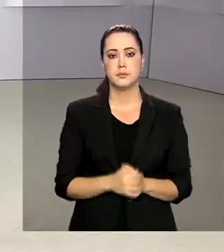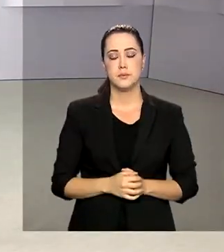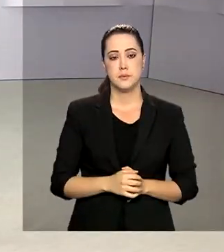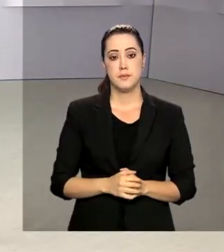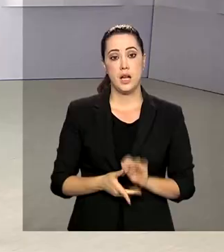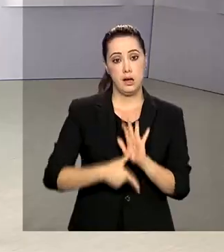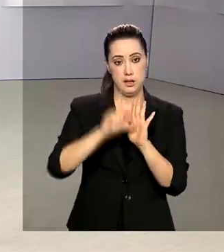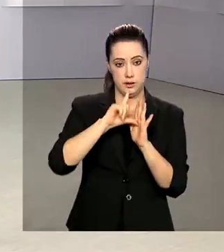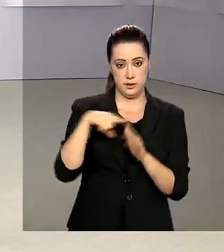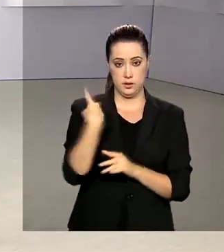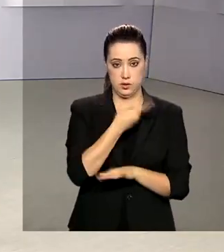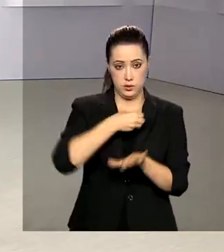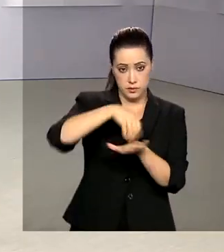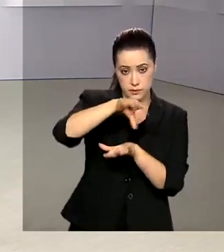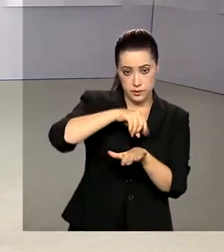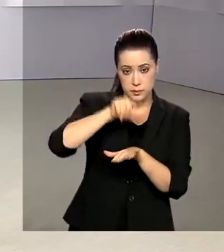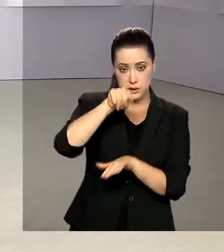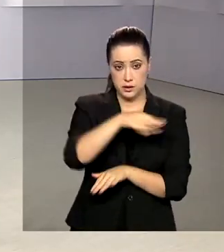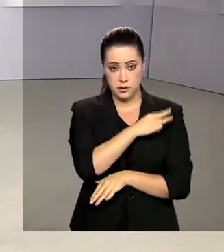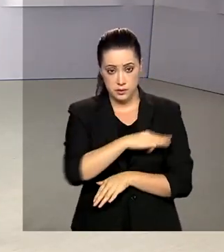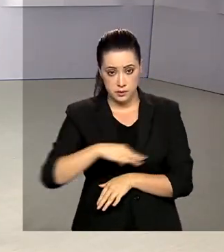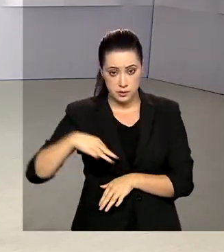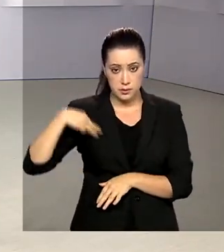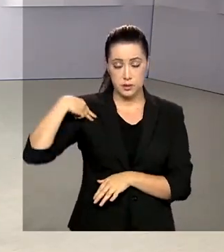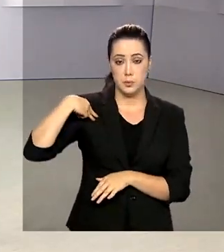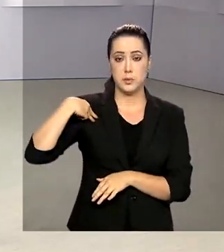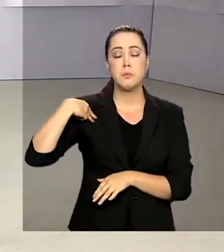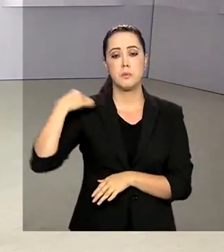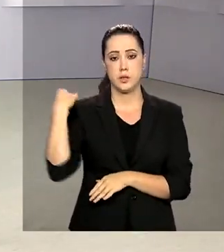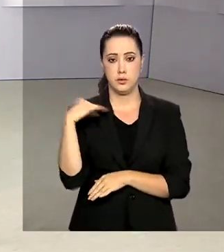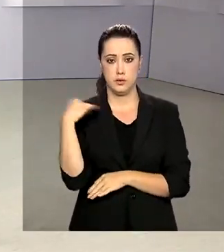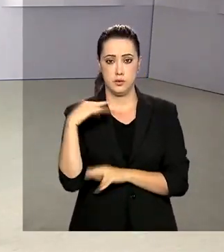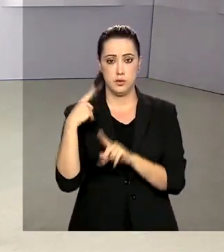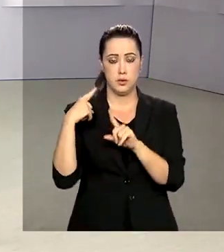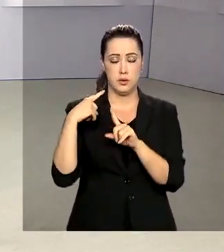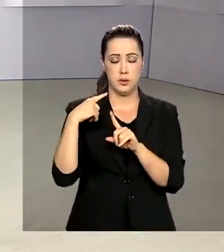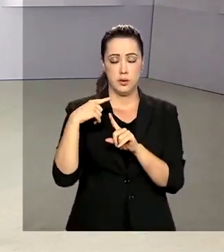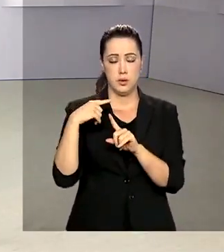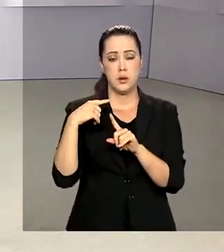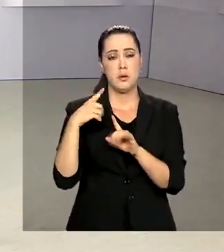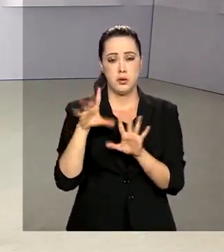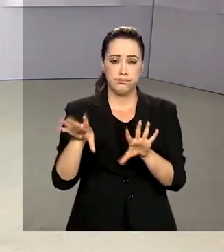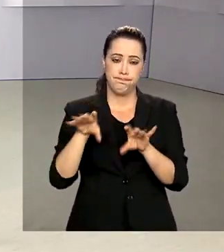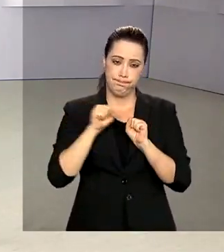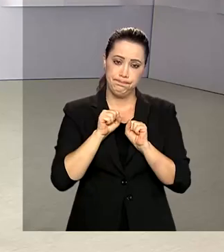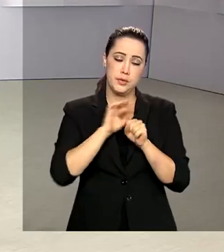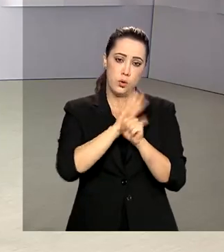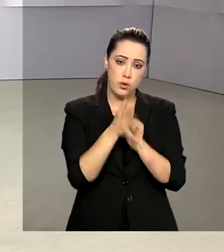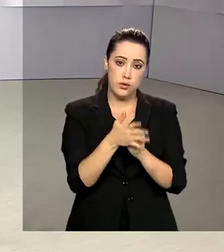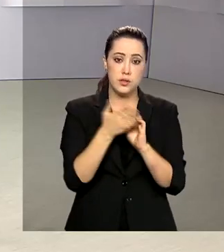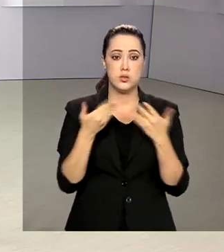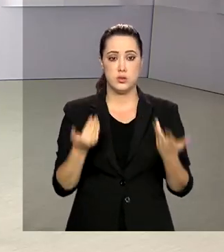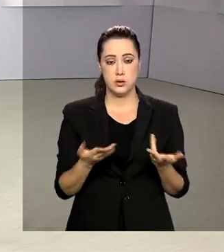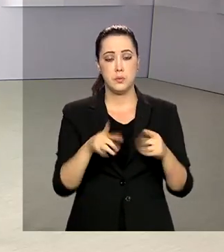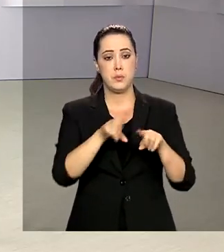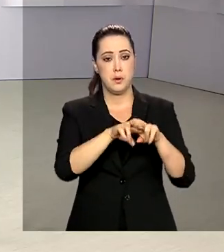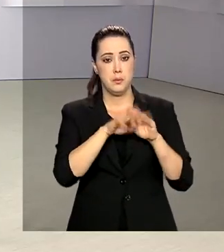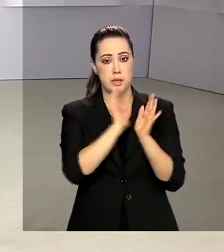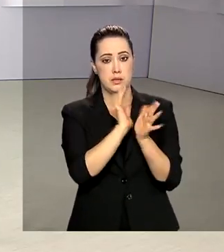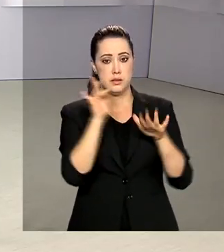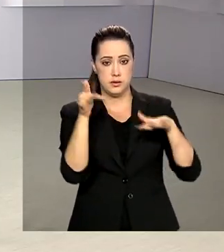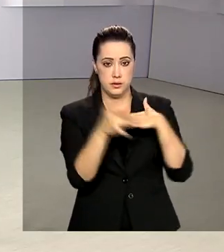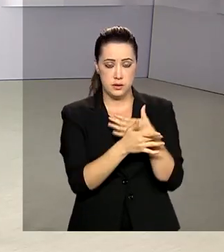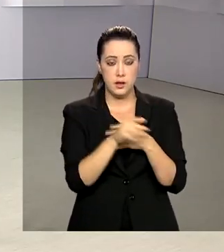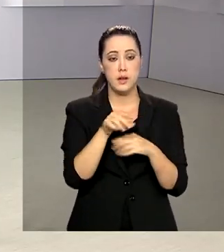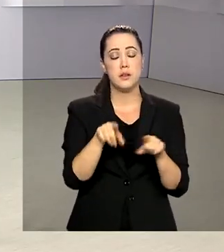Mais cedo, nós informamos aqui que a primeira-dama, Michele Bolsonaro, foi diagnosticada com a Covid-19. E, pelas redes sociais, o